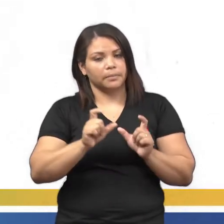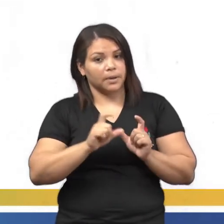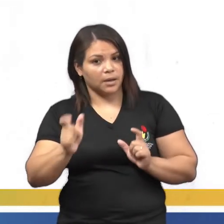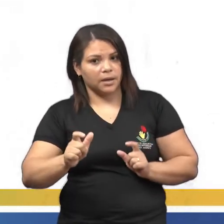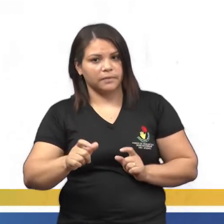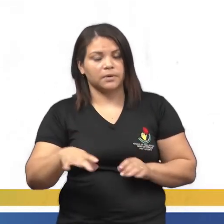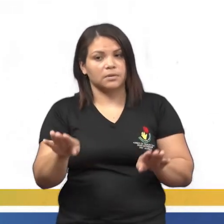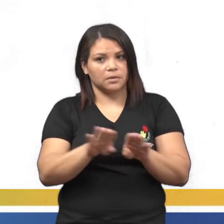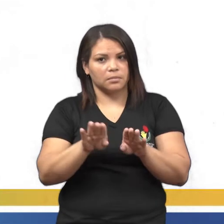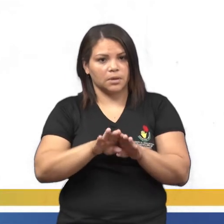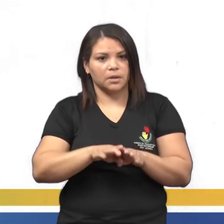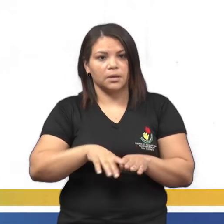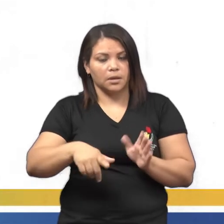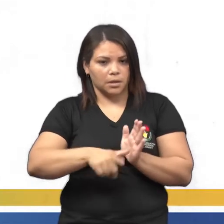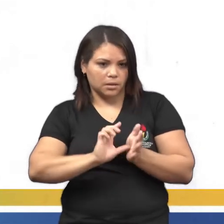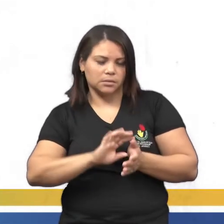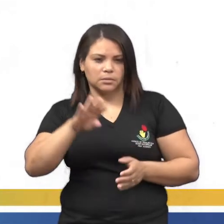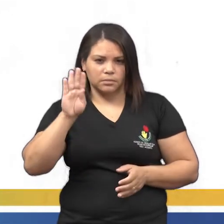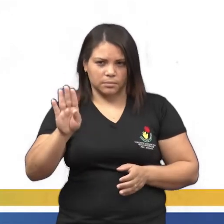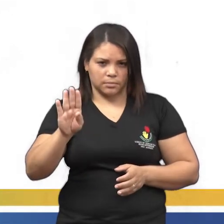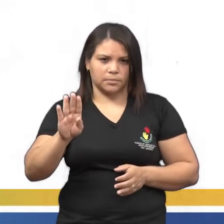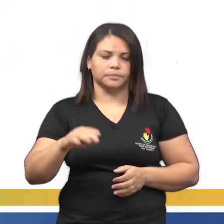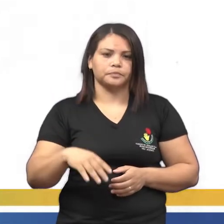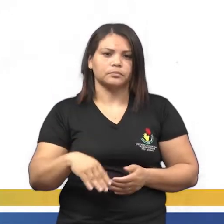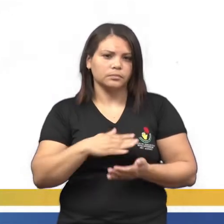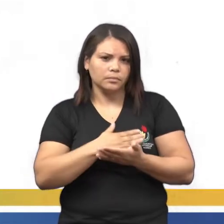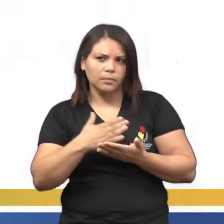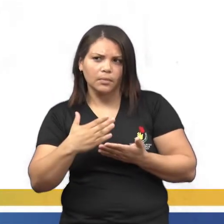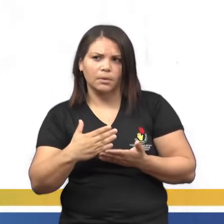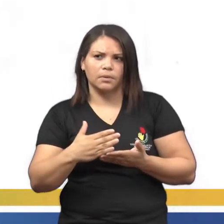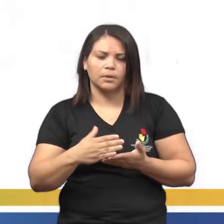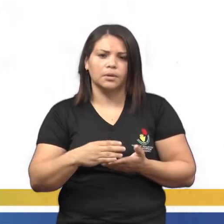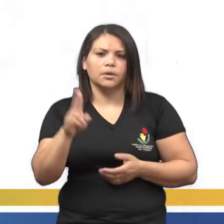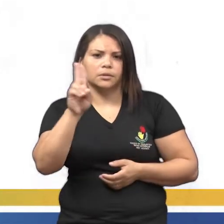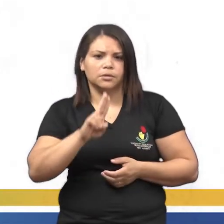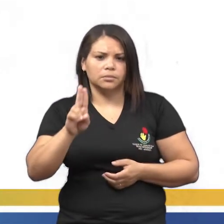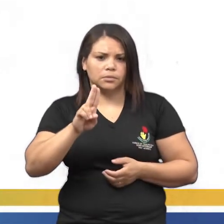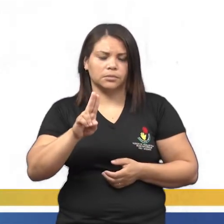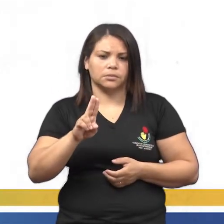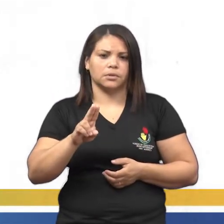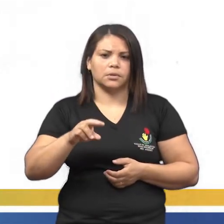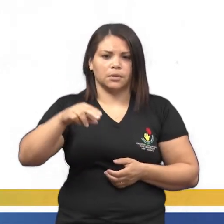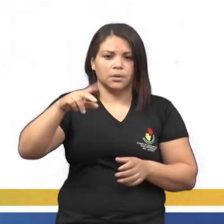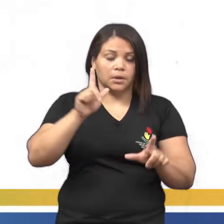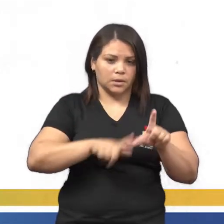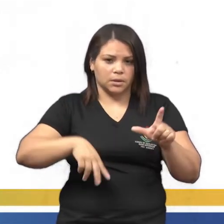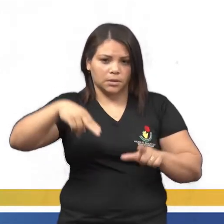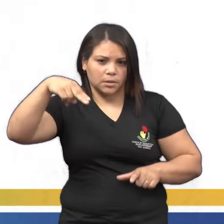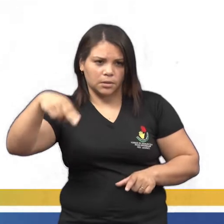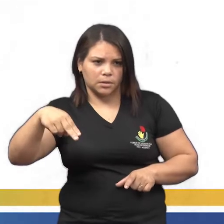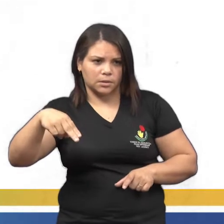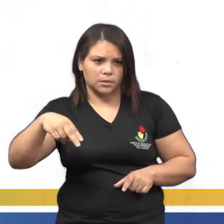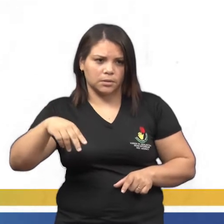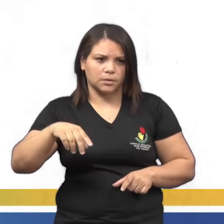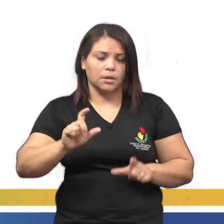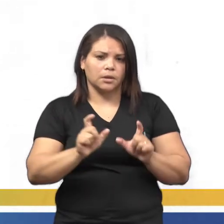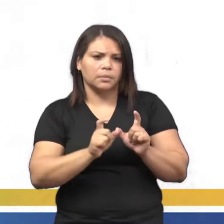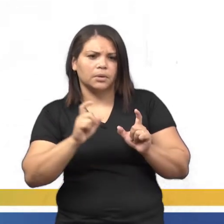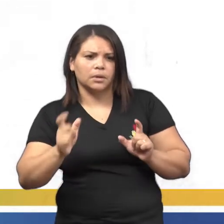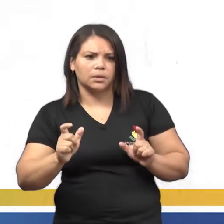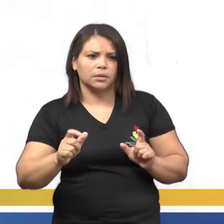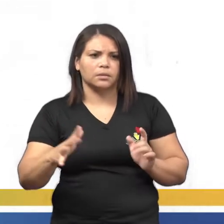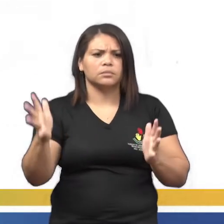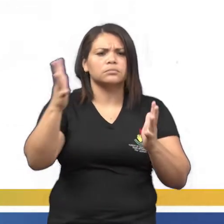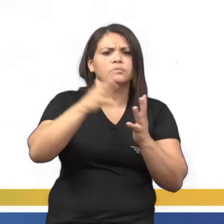é antes do B, tá certo? Vamos avançar aqui, ó. Sobre o uso da letra N. Em outras palavras, com